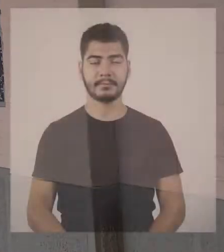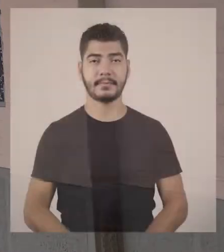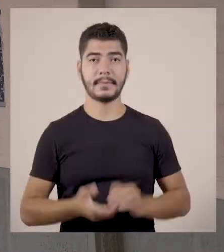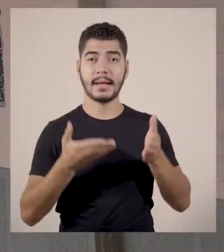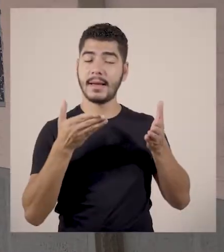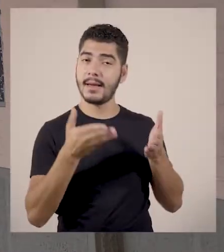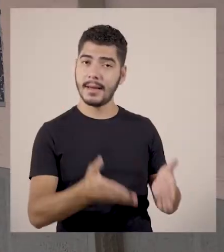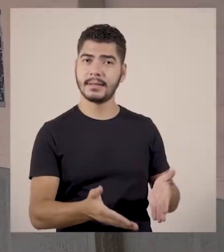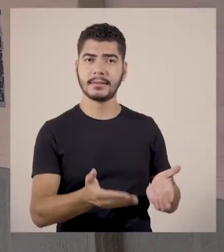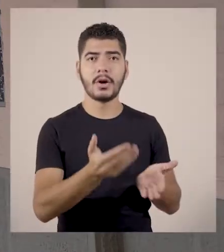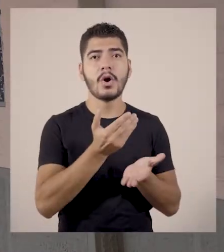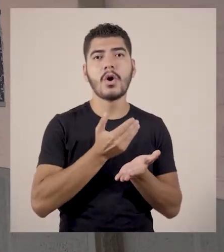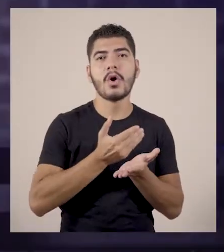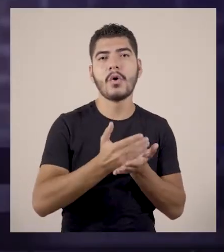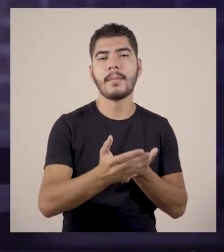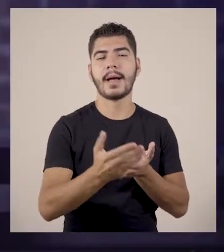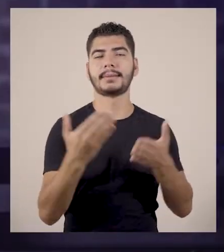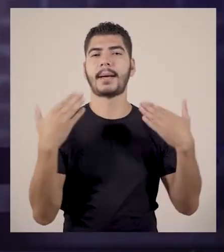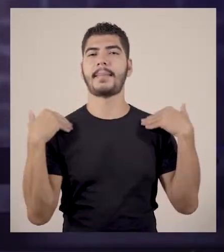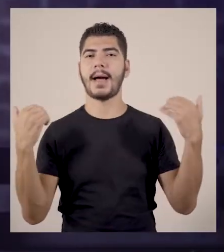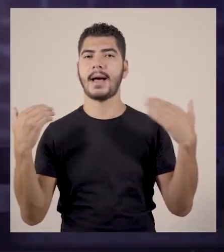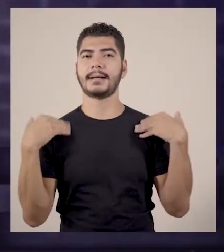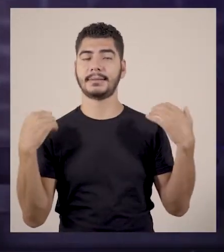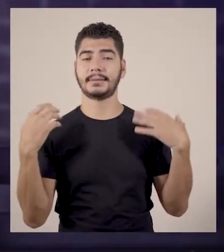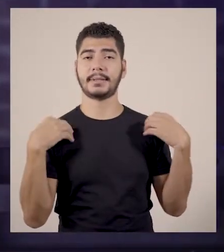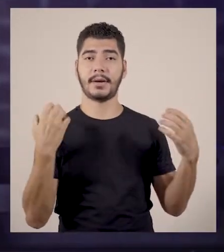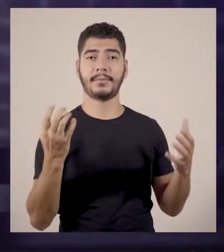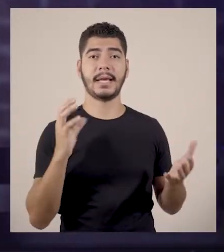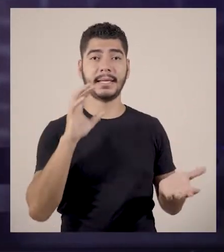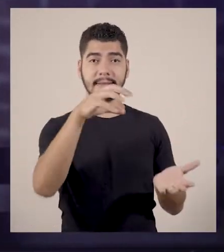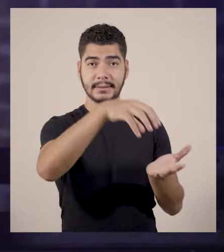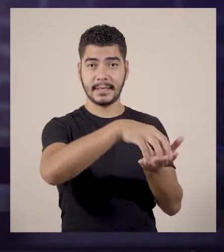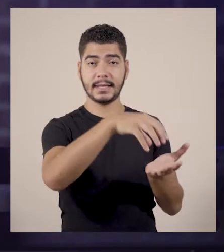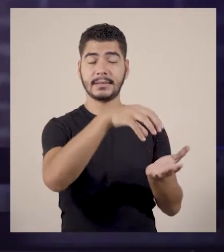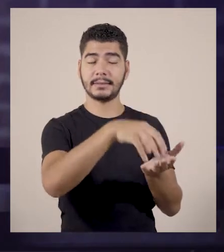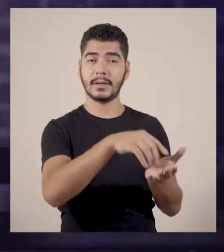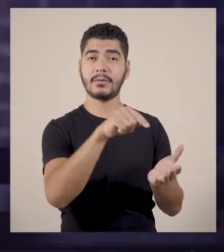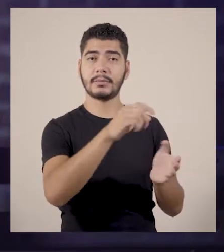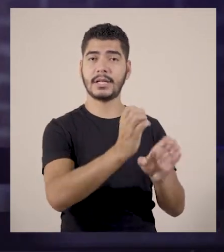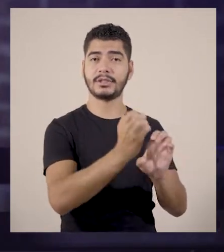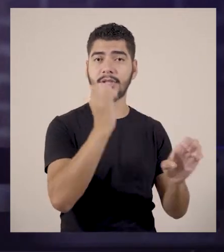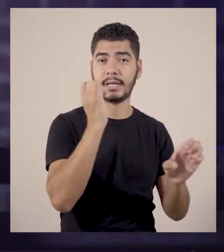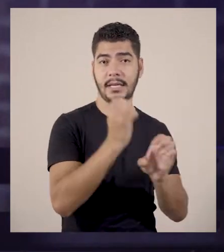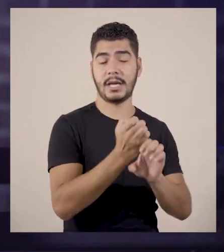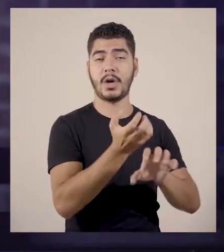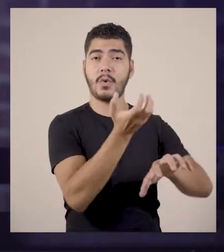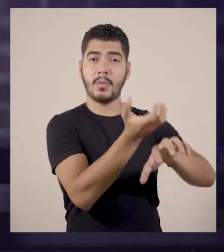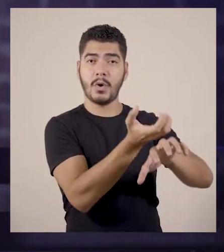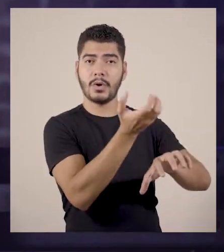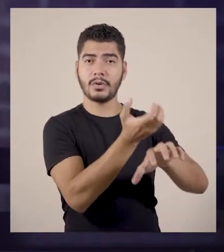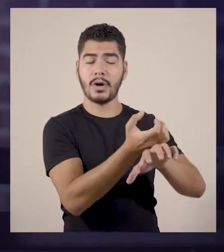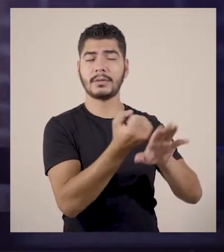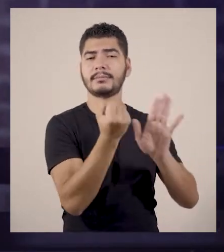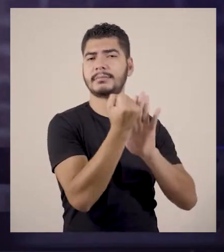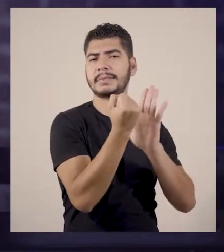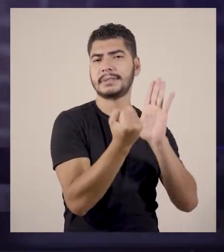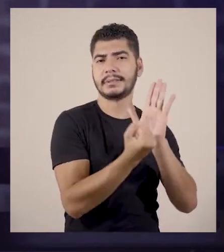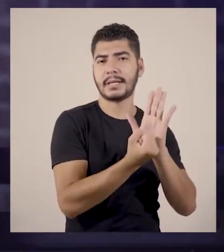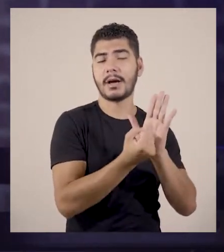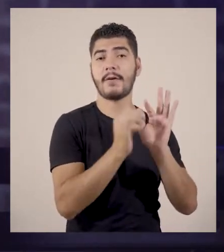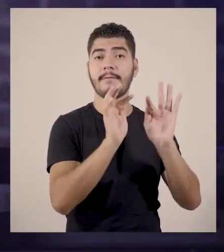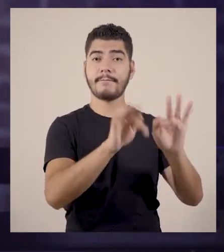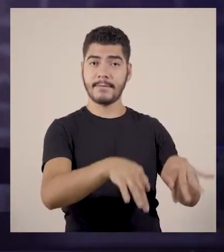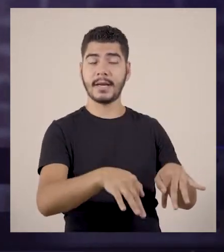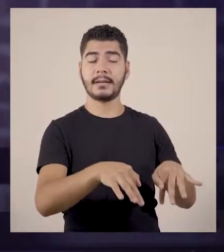Aqui começa o nosso passeio. A estação ferroviária Engenheiro Brodovsk, datada no final do